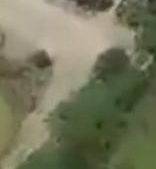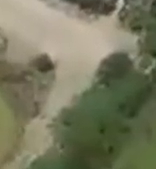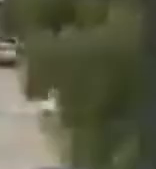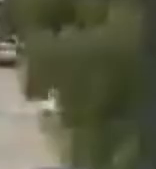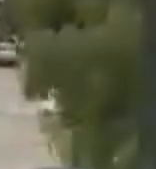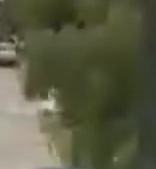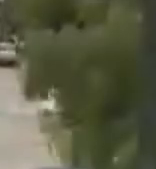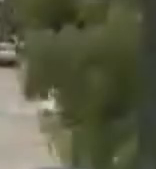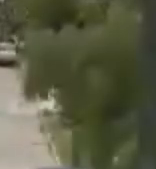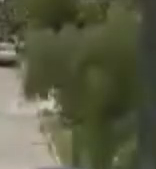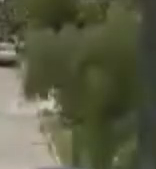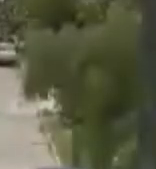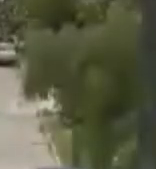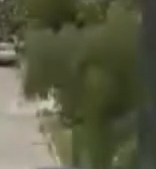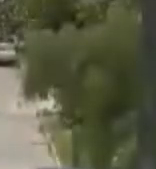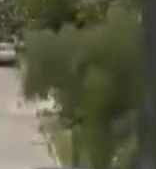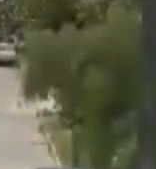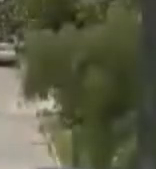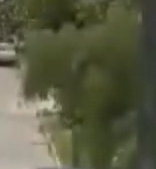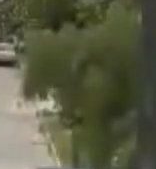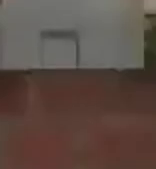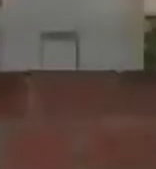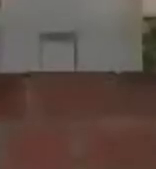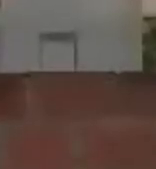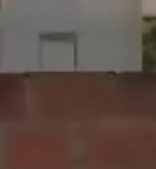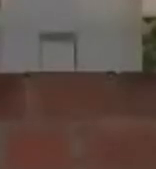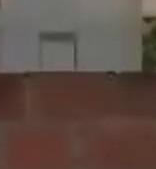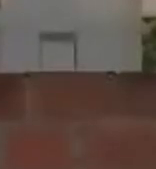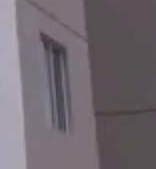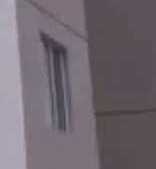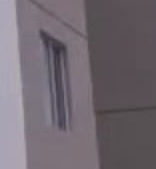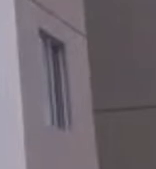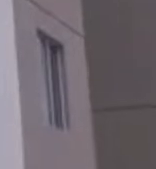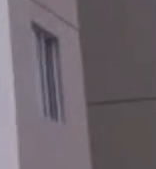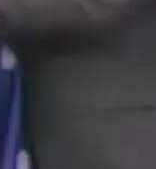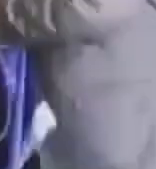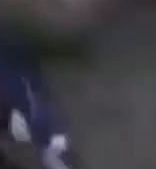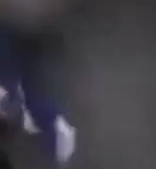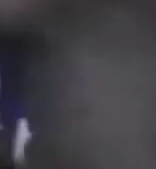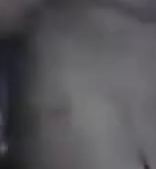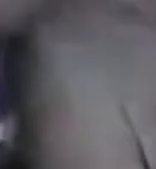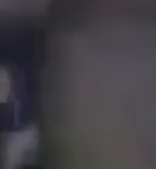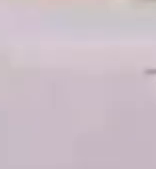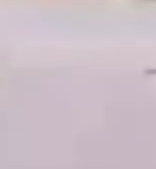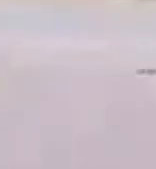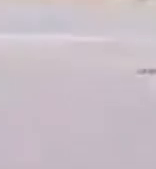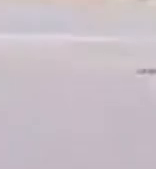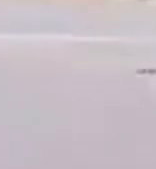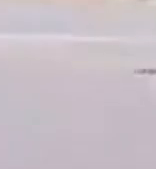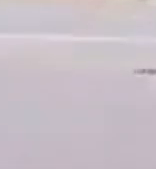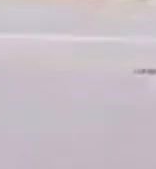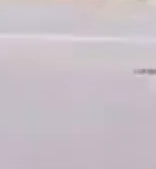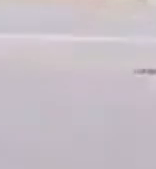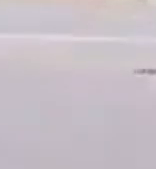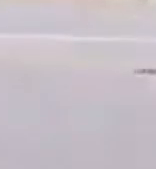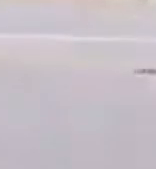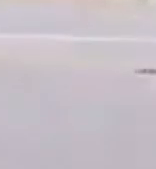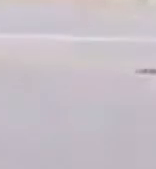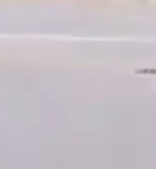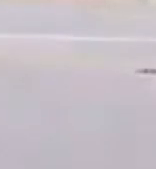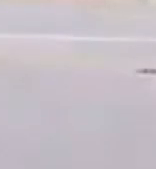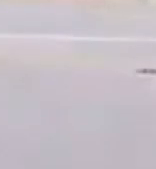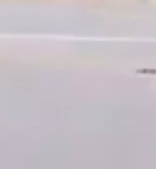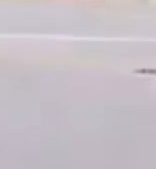habitação, como os loteamentos Novo Horizonte e das Arábias. E o residencial Milano também realizou importantes